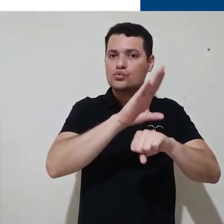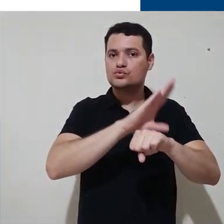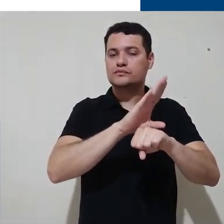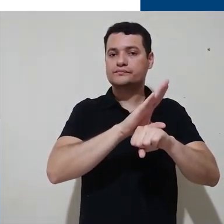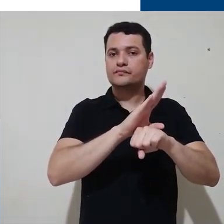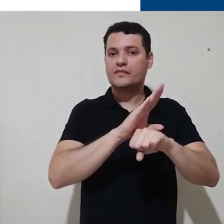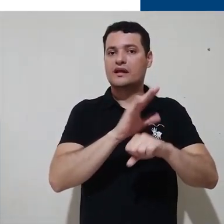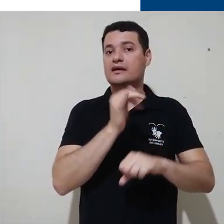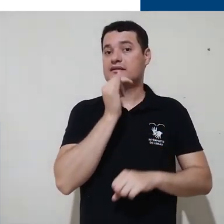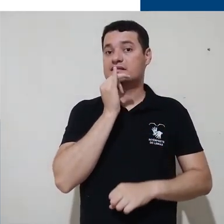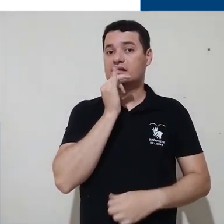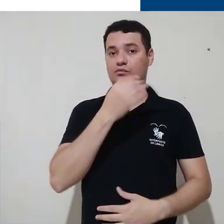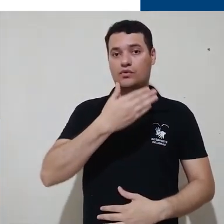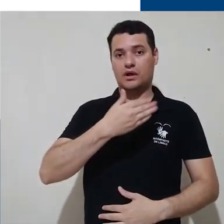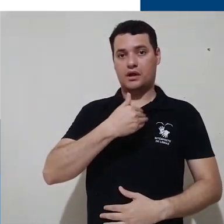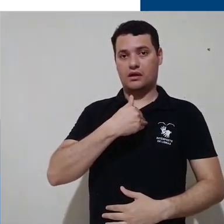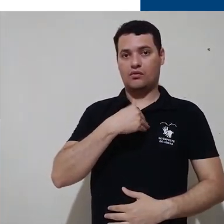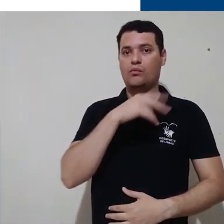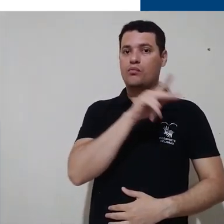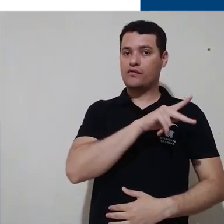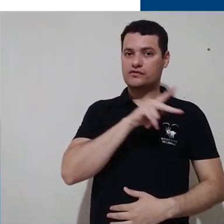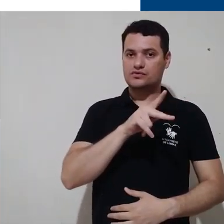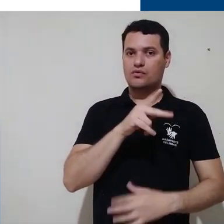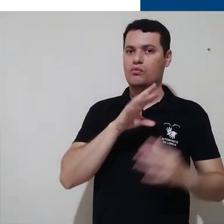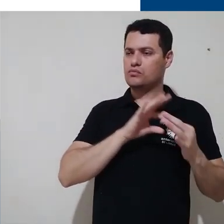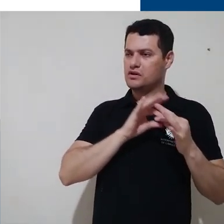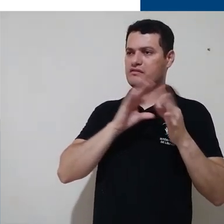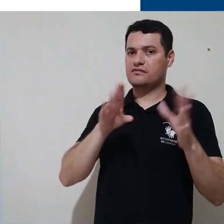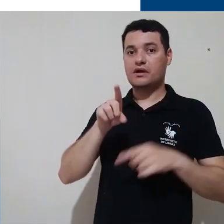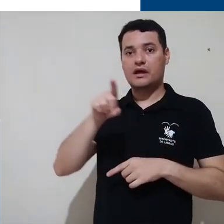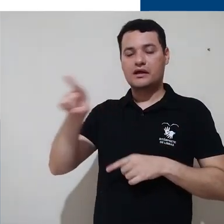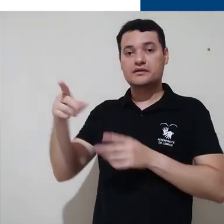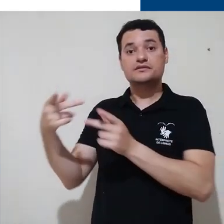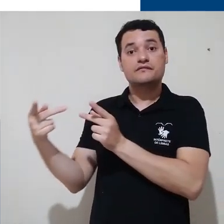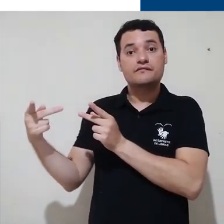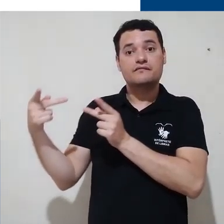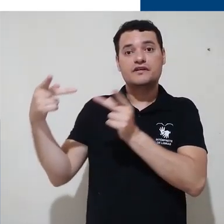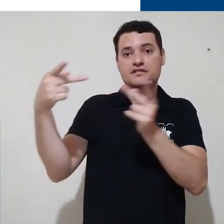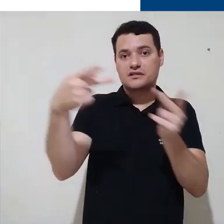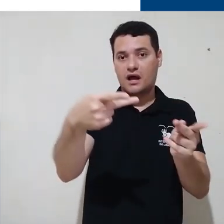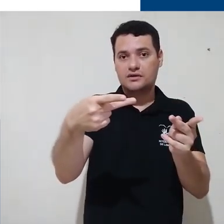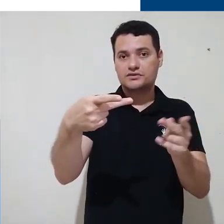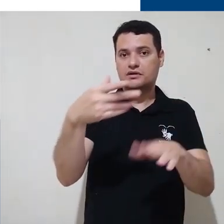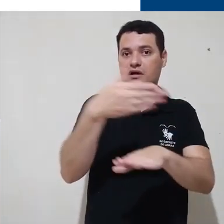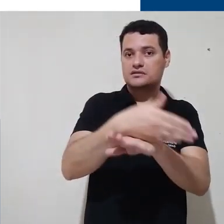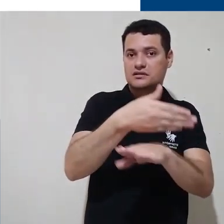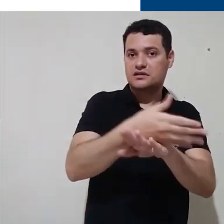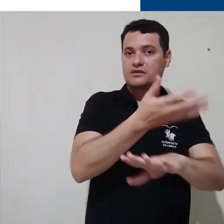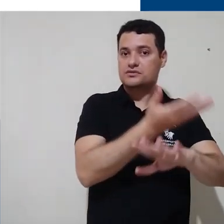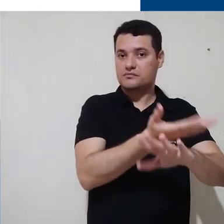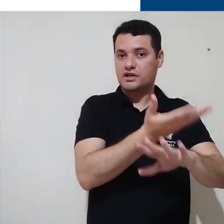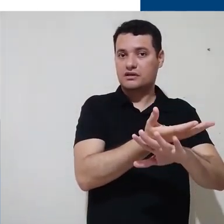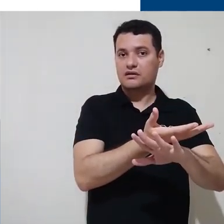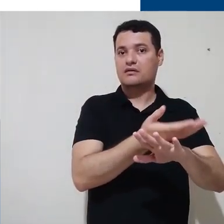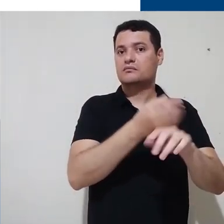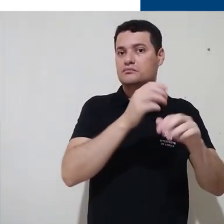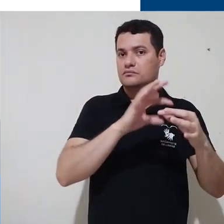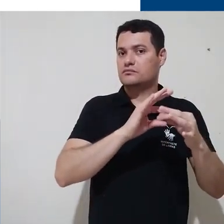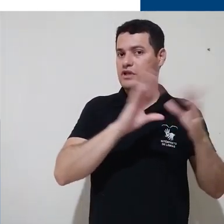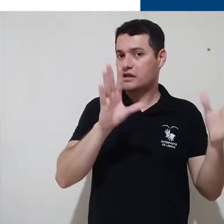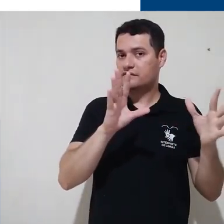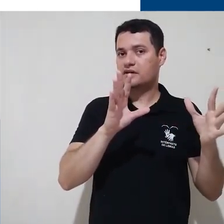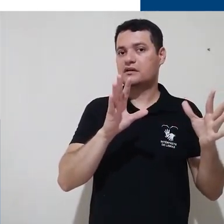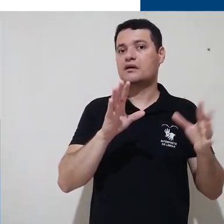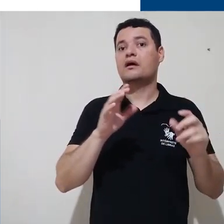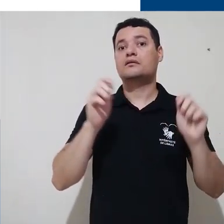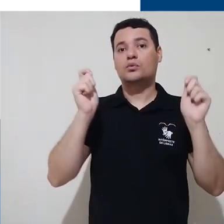Se os professores permitirem um acesso a visitantes às suas disciplinas, é possível